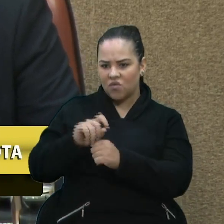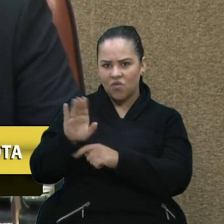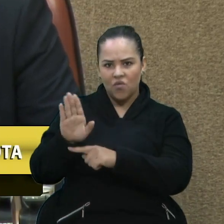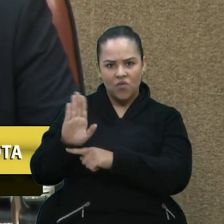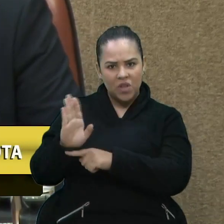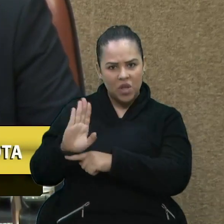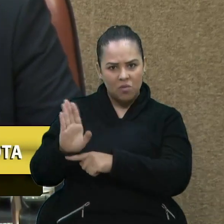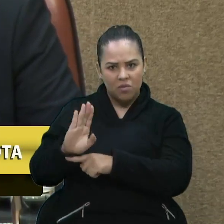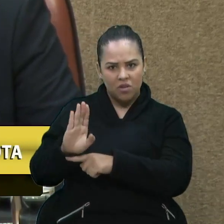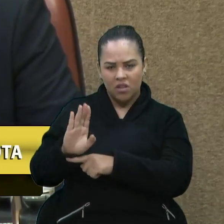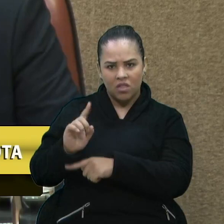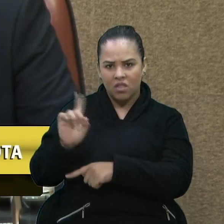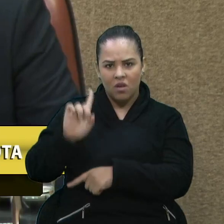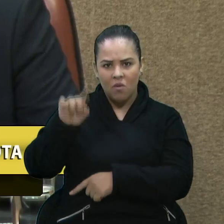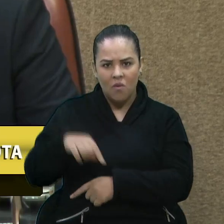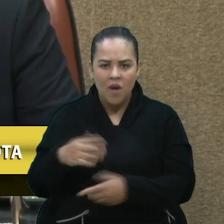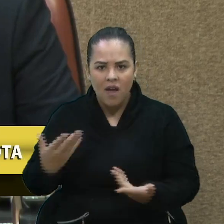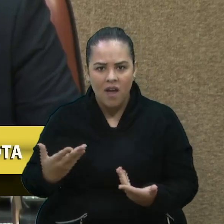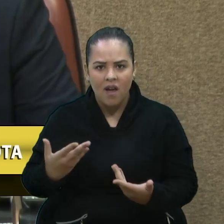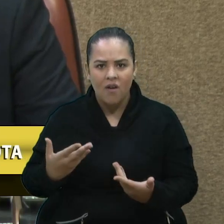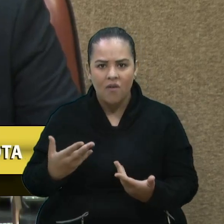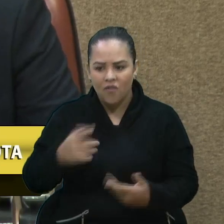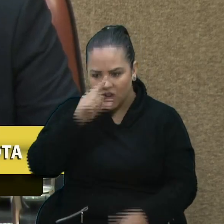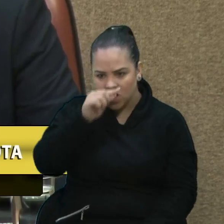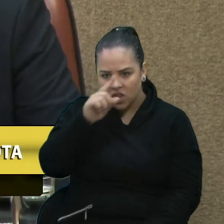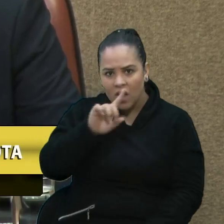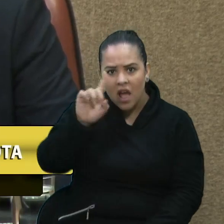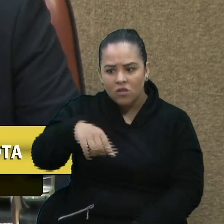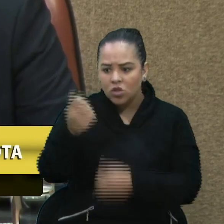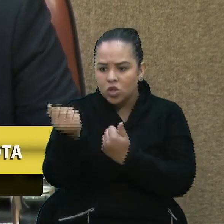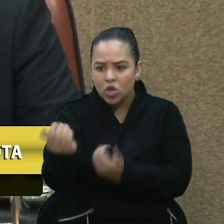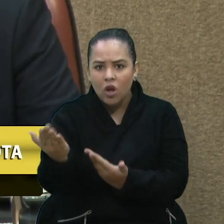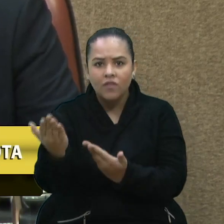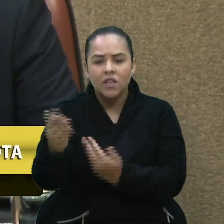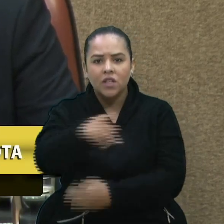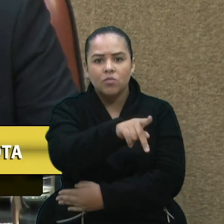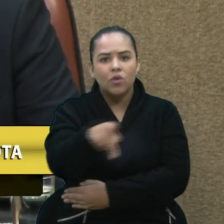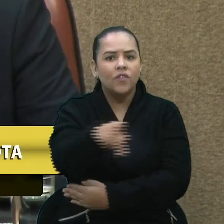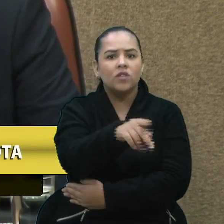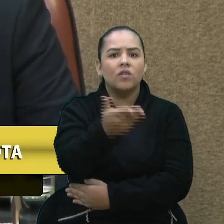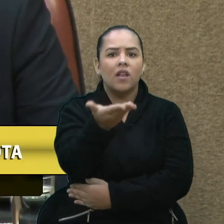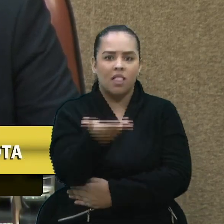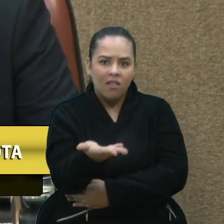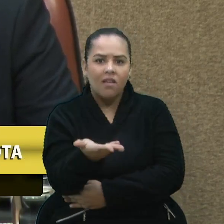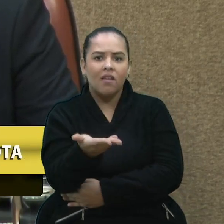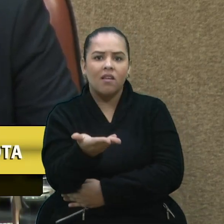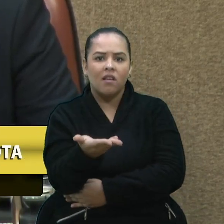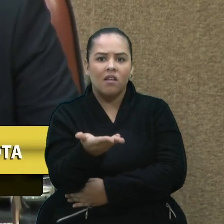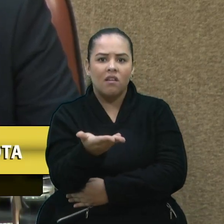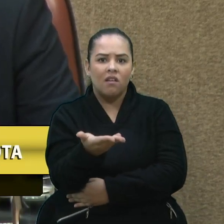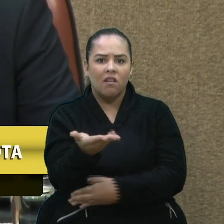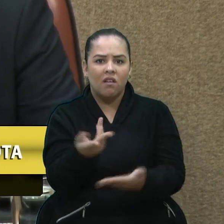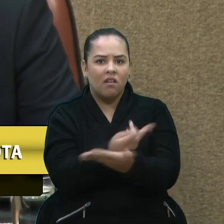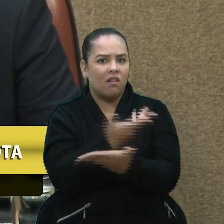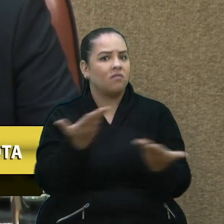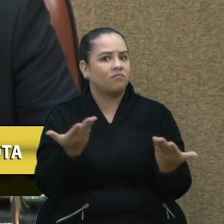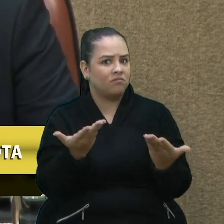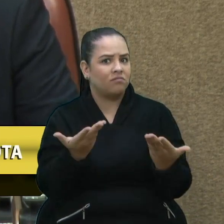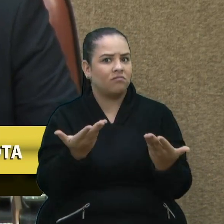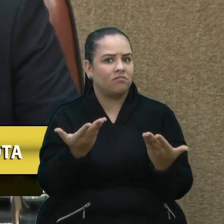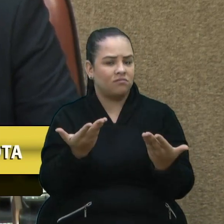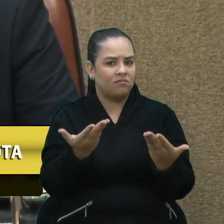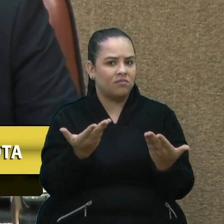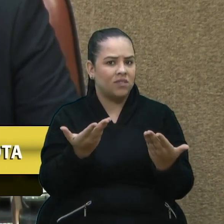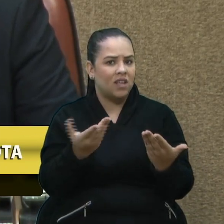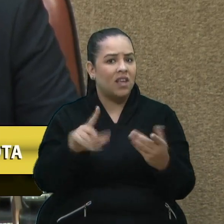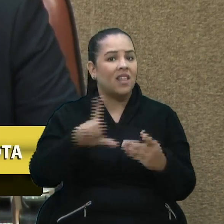Quem vai fazer o vídeo são os jovens e os professores que estão sendo lesados. E tem mais. Em